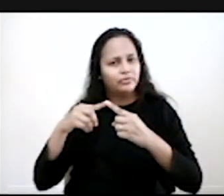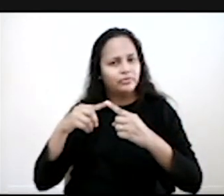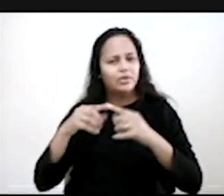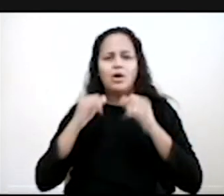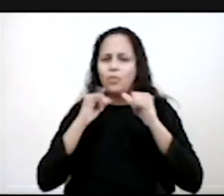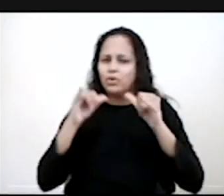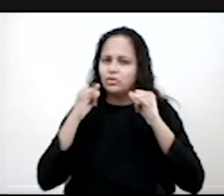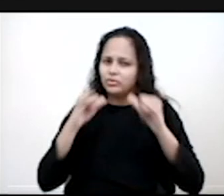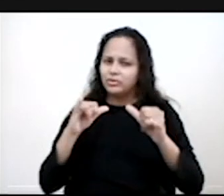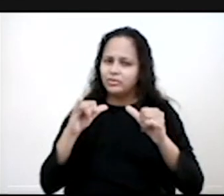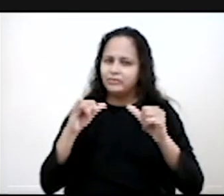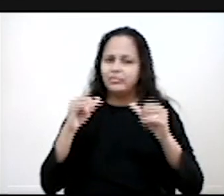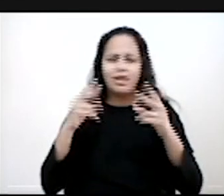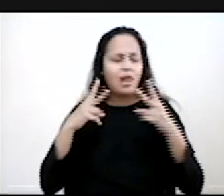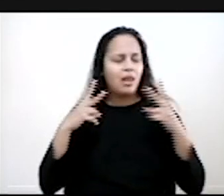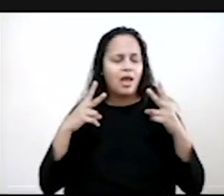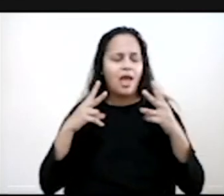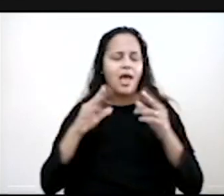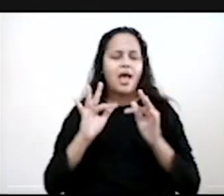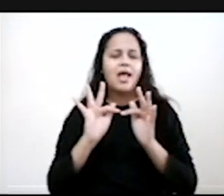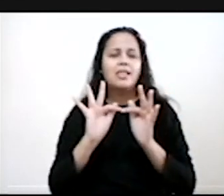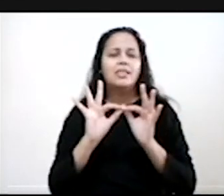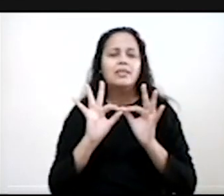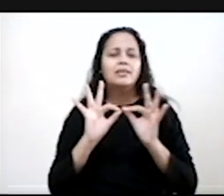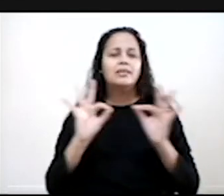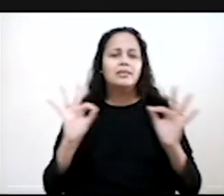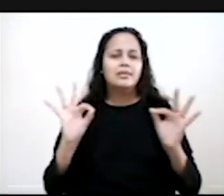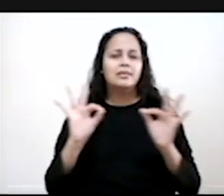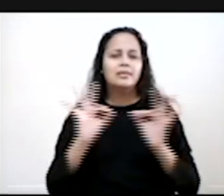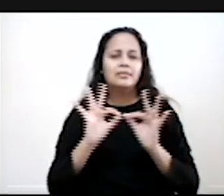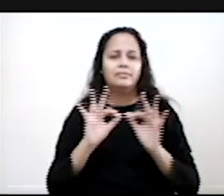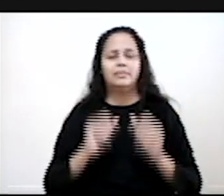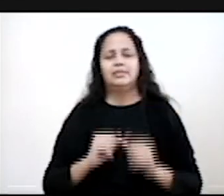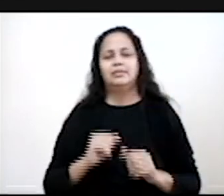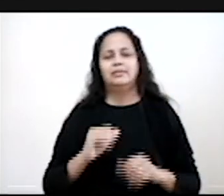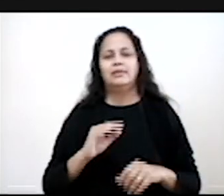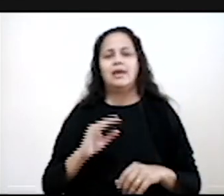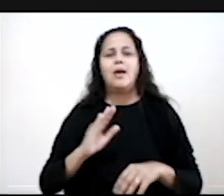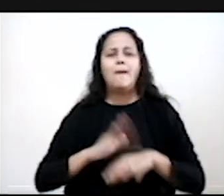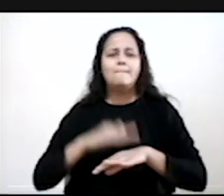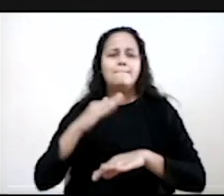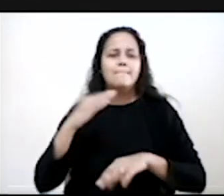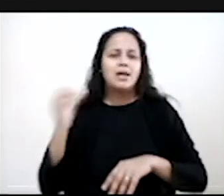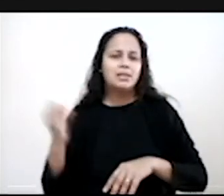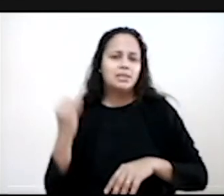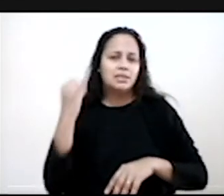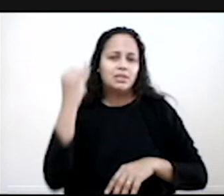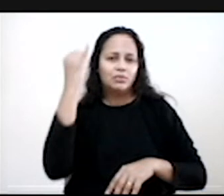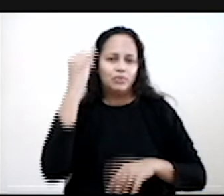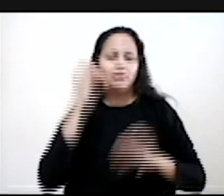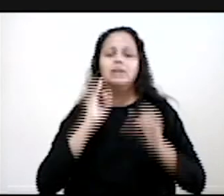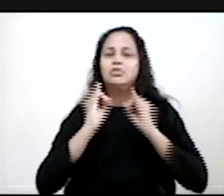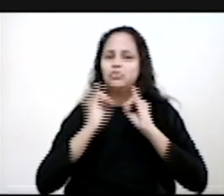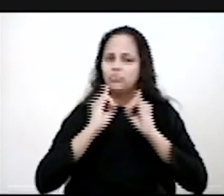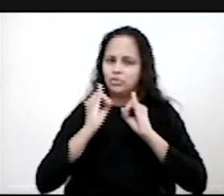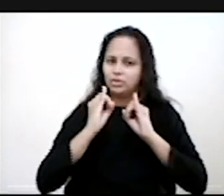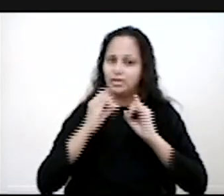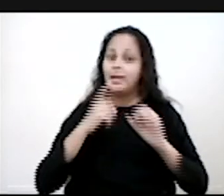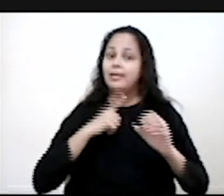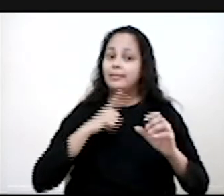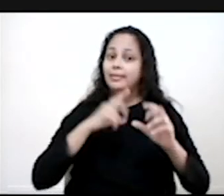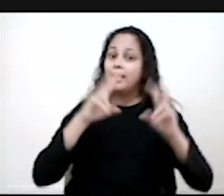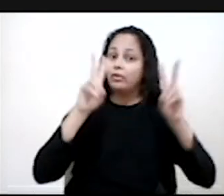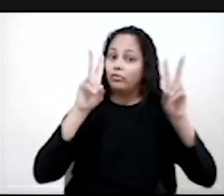direto ao assunto, ela é simples. Ela vai falar dos fatos mais importantes. Ele vai ter, muitas vezes lá, tem o